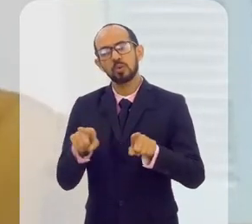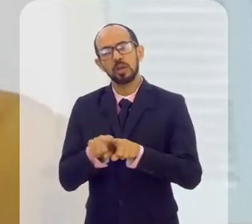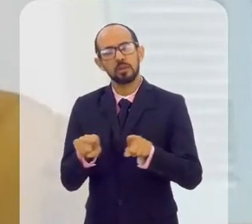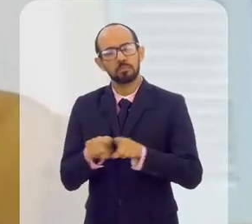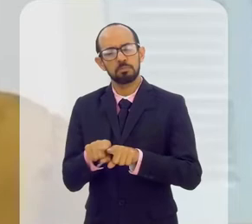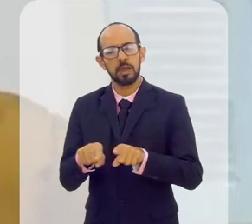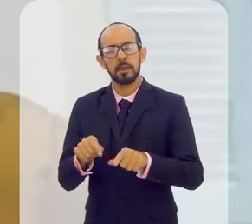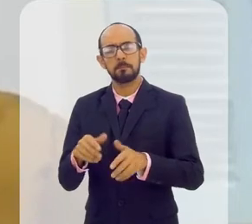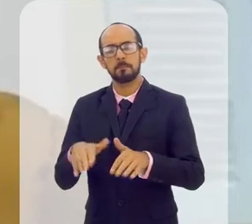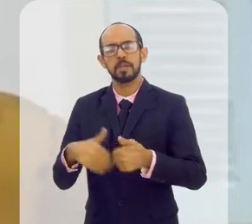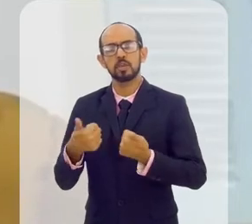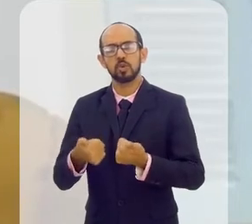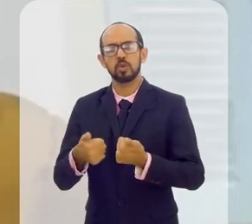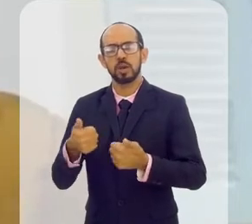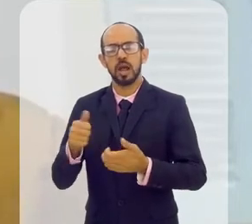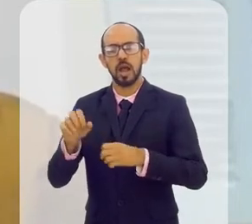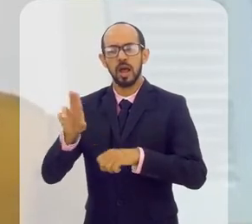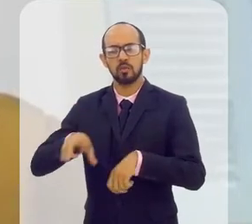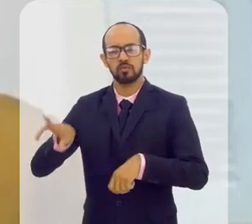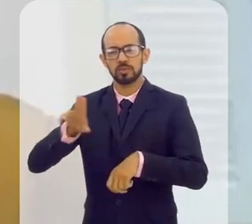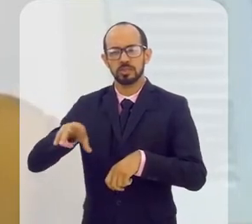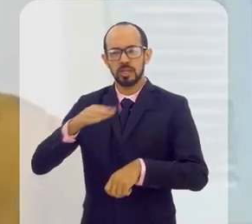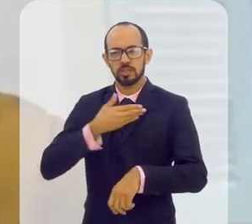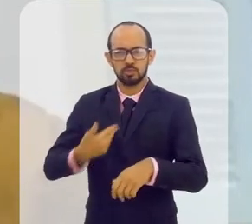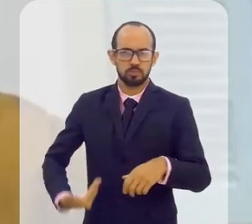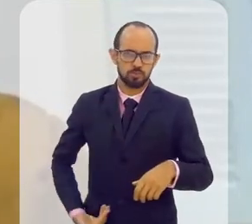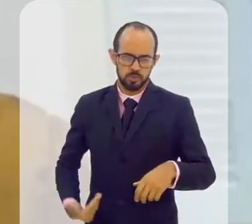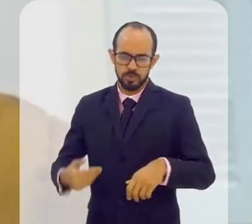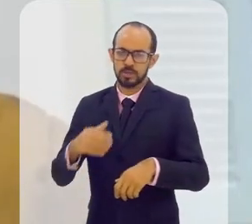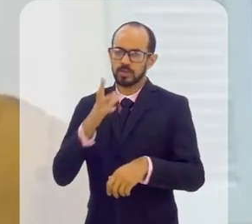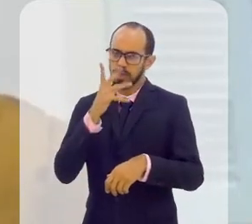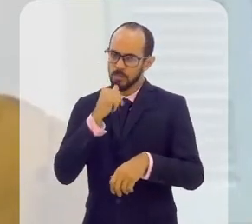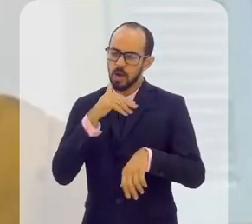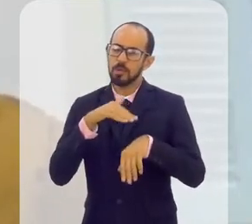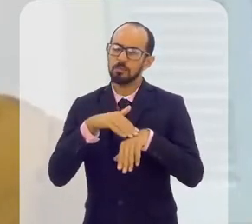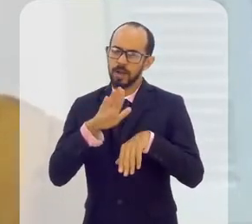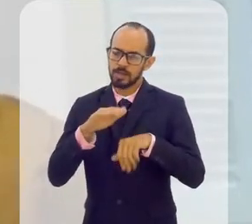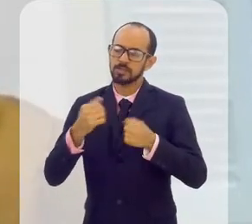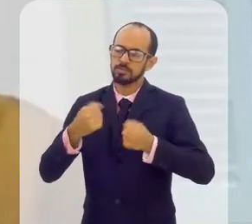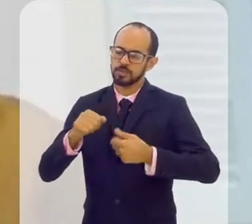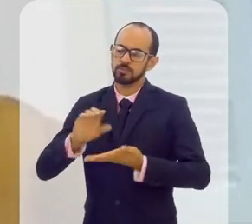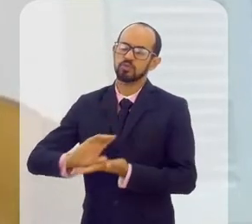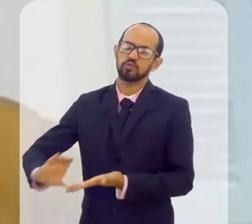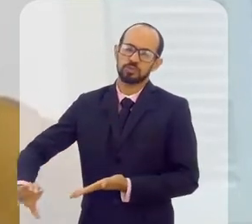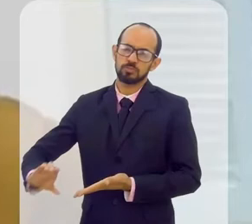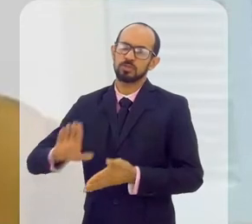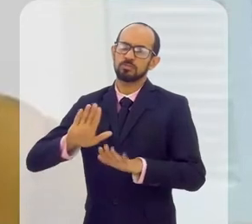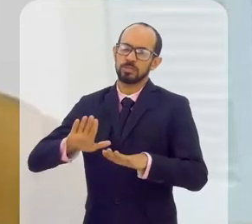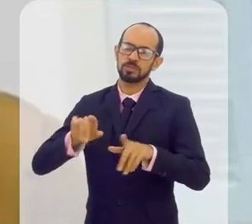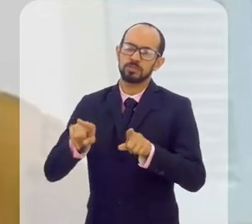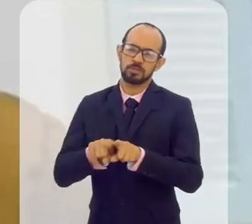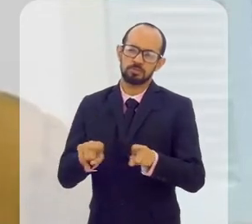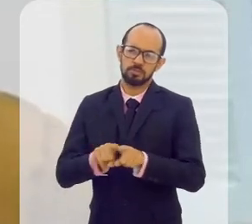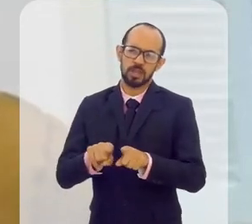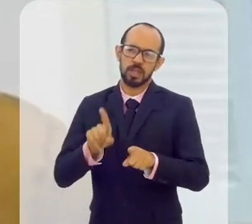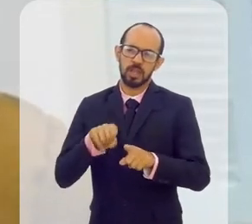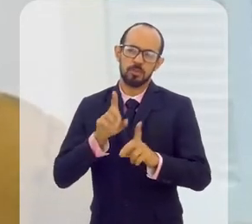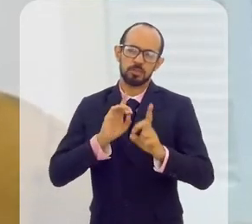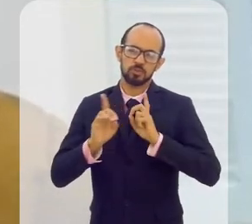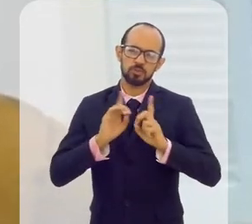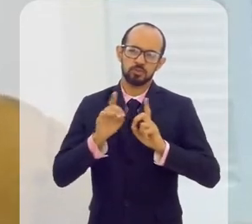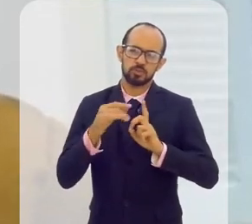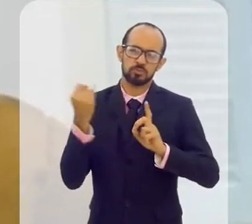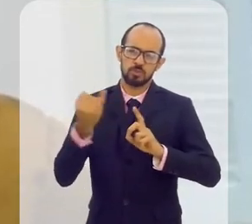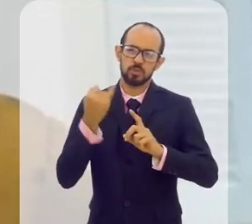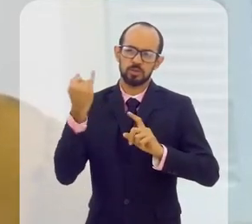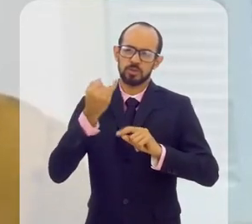a expansão da rede pública de ensino, que também é uma coisa mais demorada, que também demanda investimento, mas acho que é uma pauta